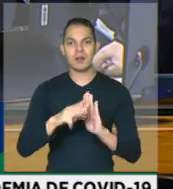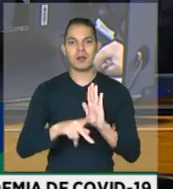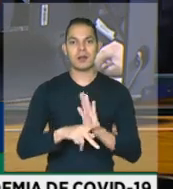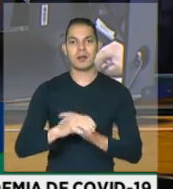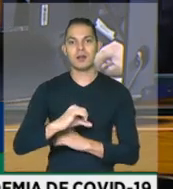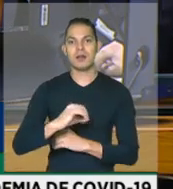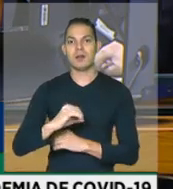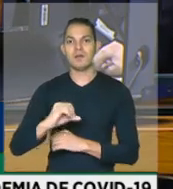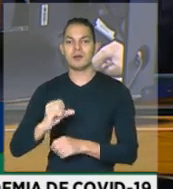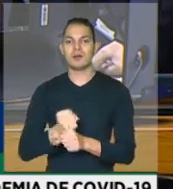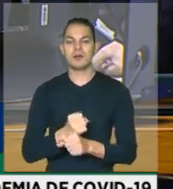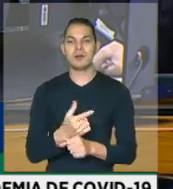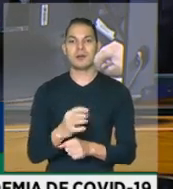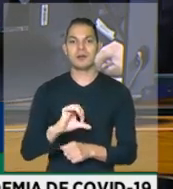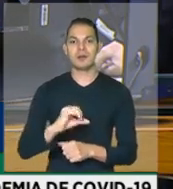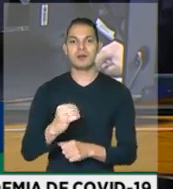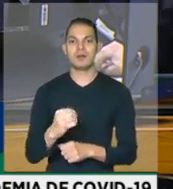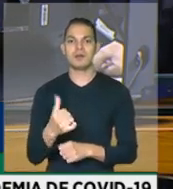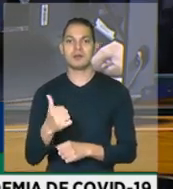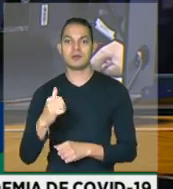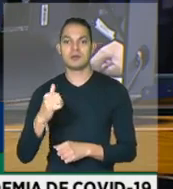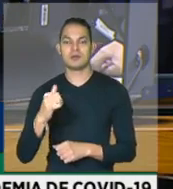909 de 19 para sua supressão.